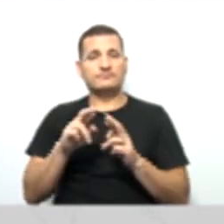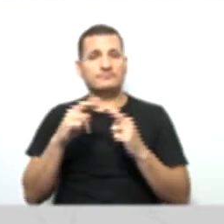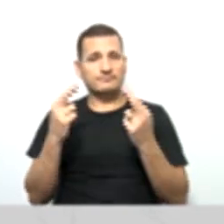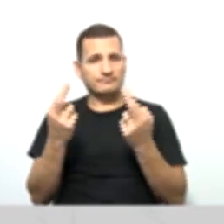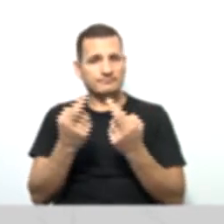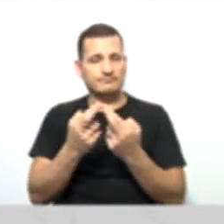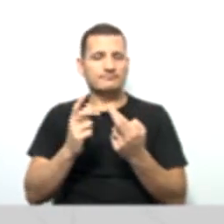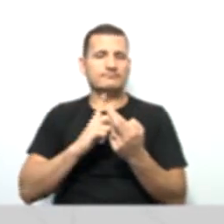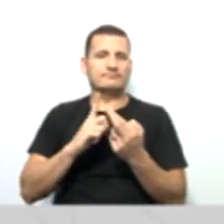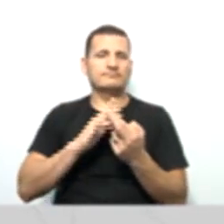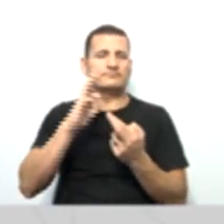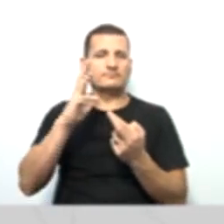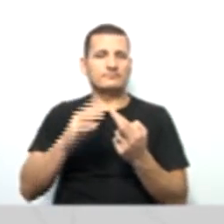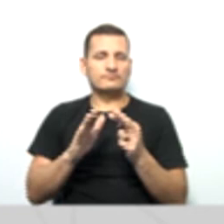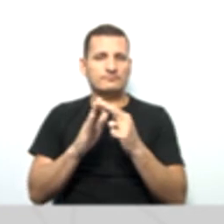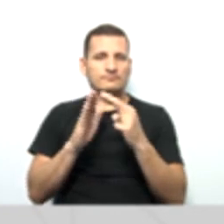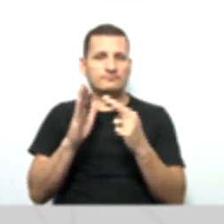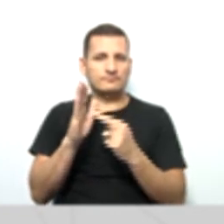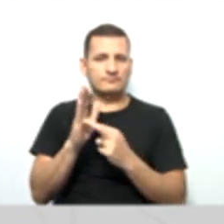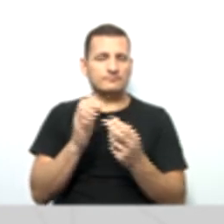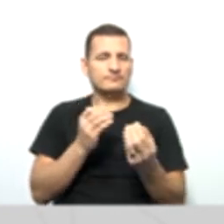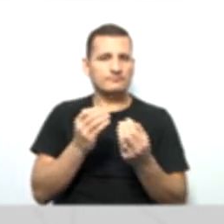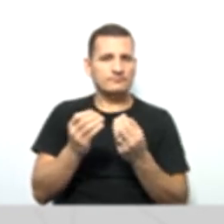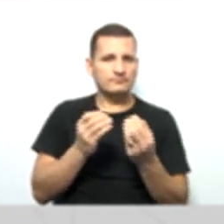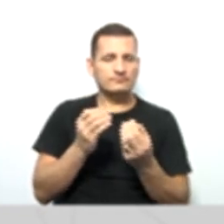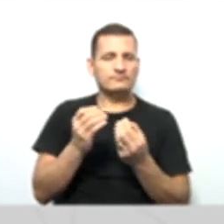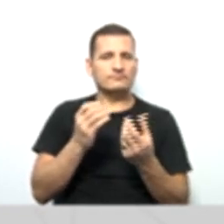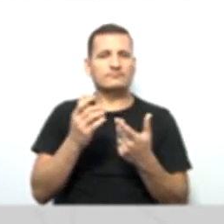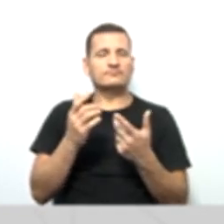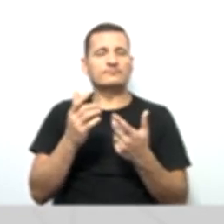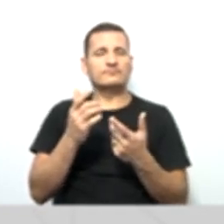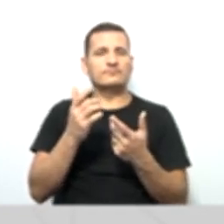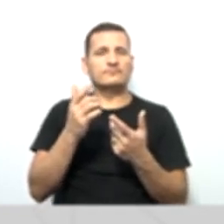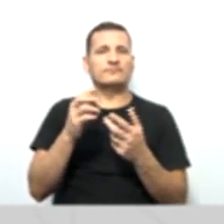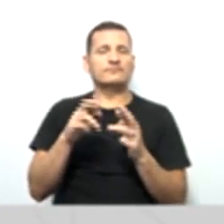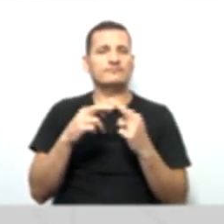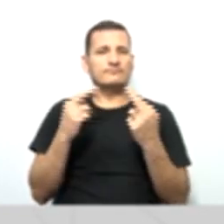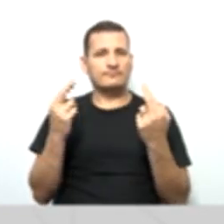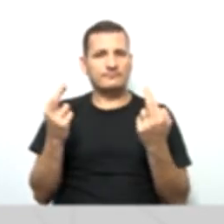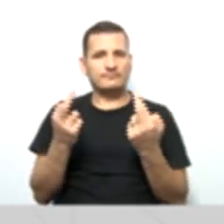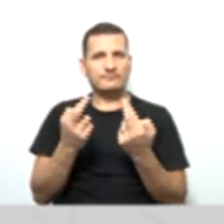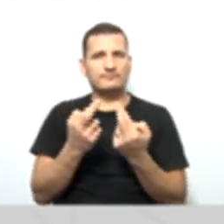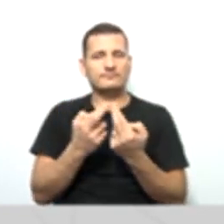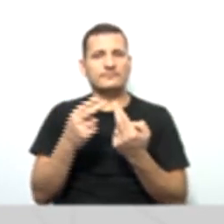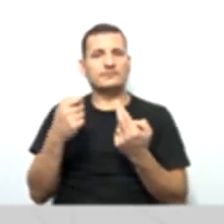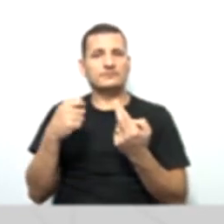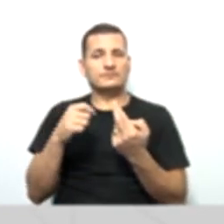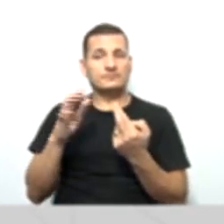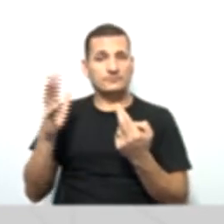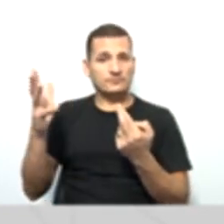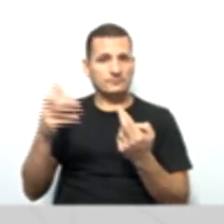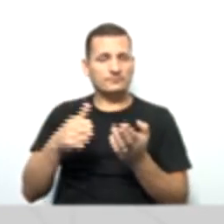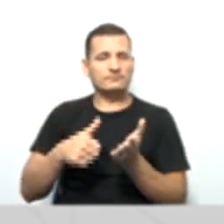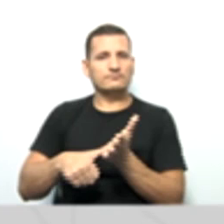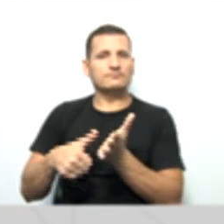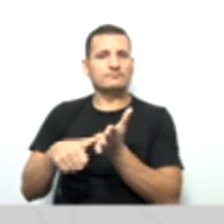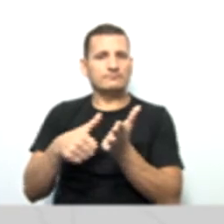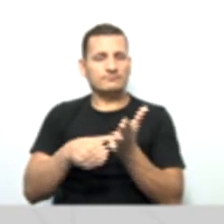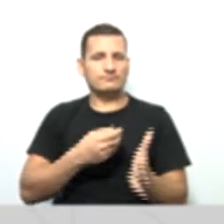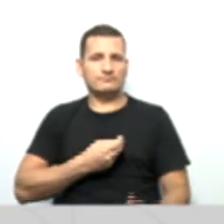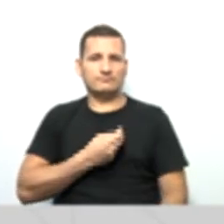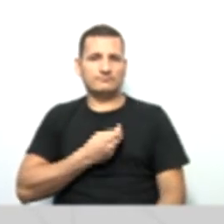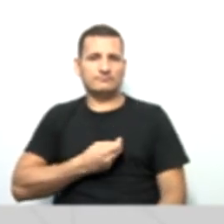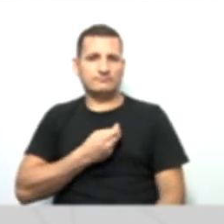essa regulamentação. Como que ela vai funcionar? Ela precisa que todos os cooperados estejam presentes.